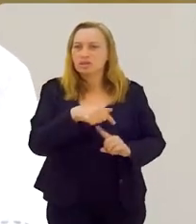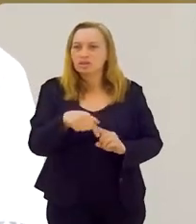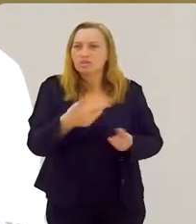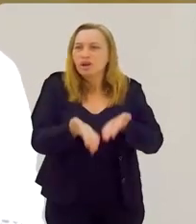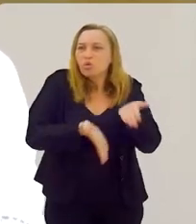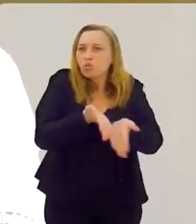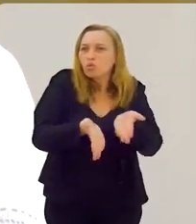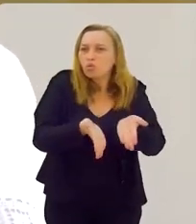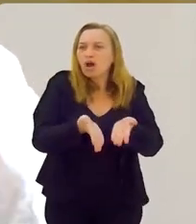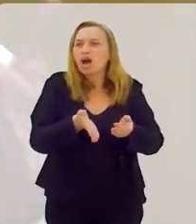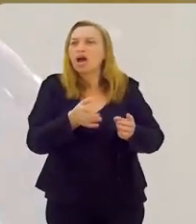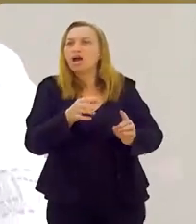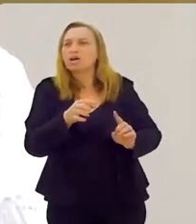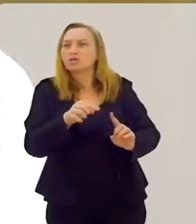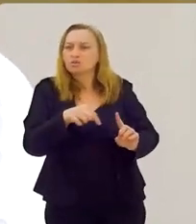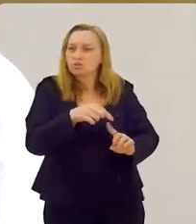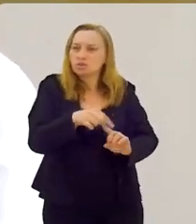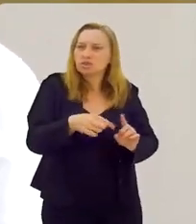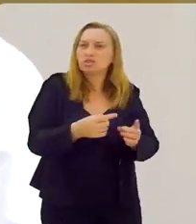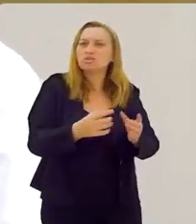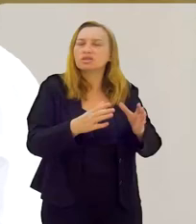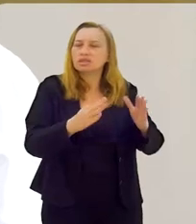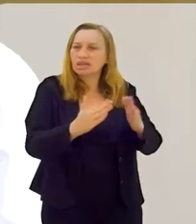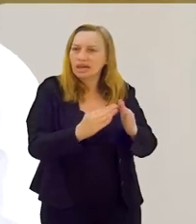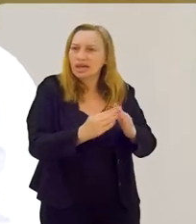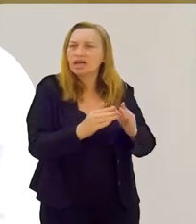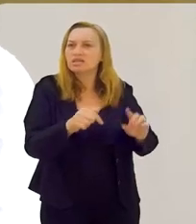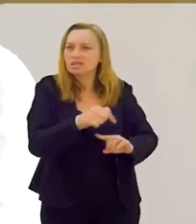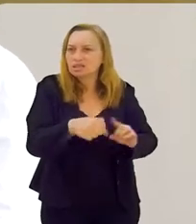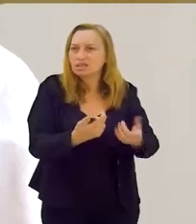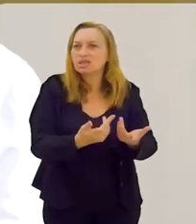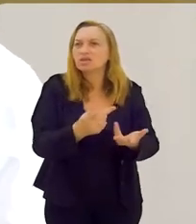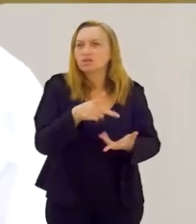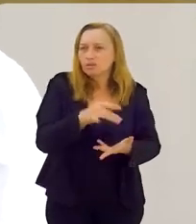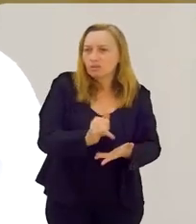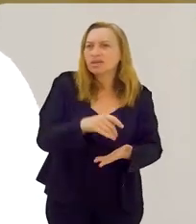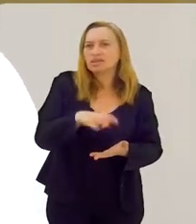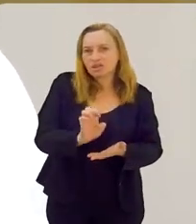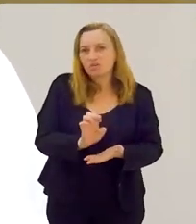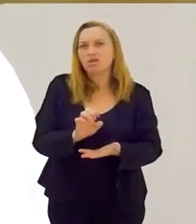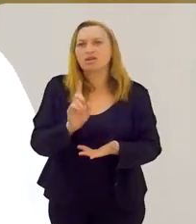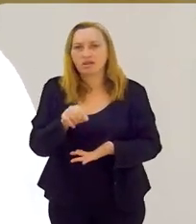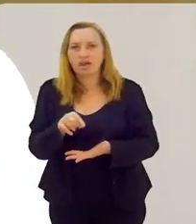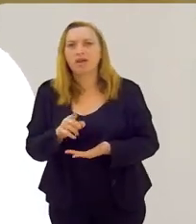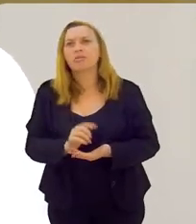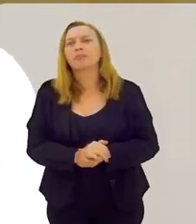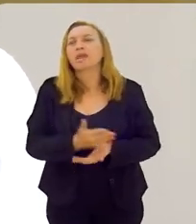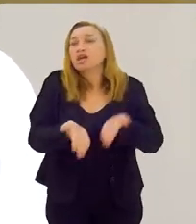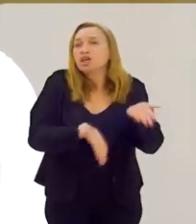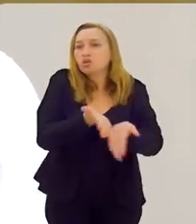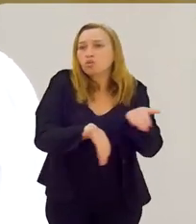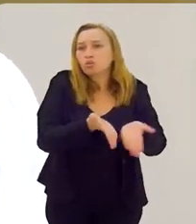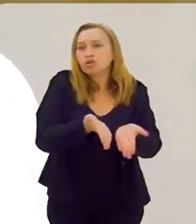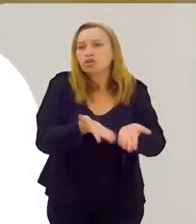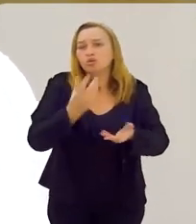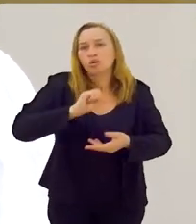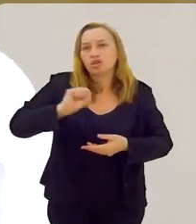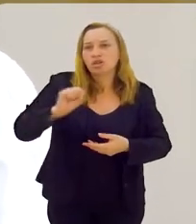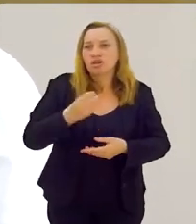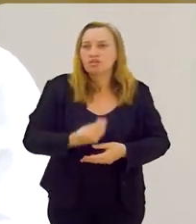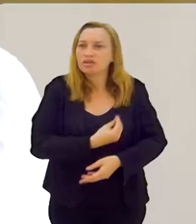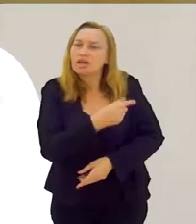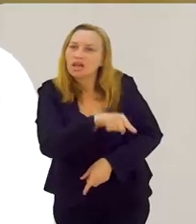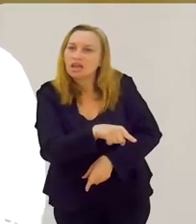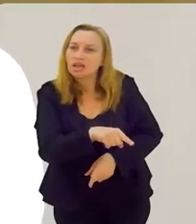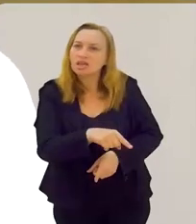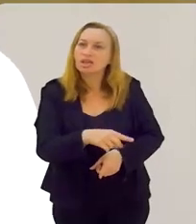está ali para tomar conta do santo, cuidar da casa de santo, são os pais e as mães, né? Que cuidam do orixá, que estão